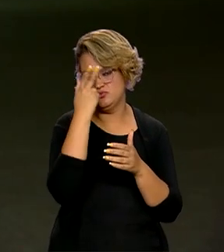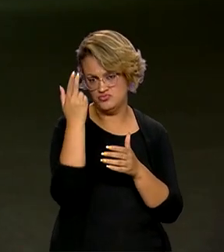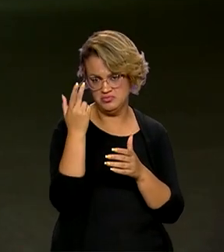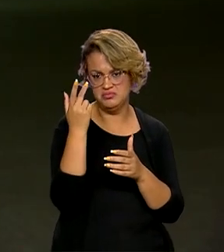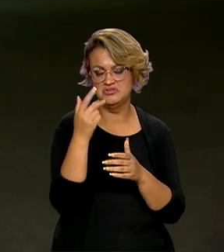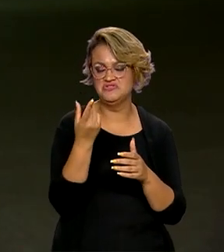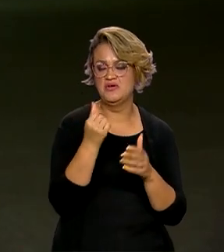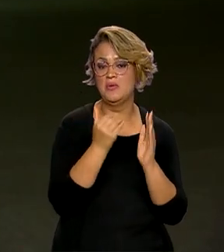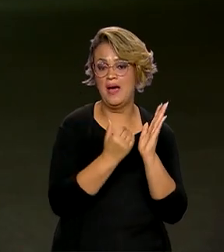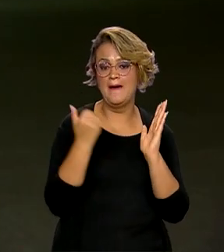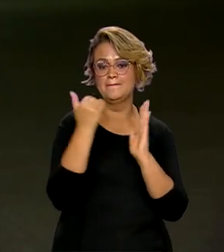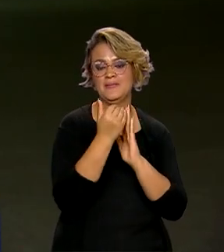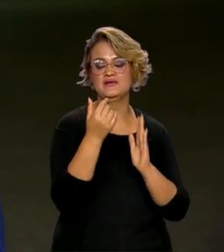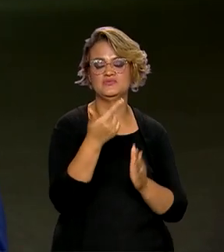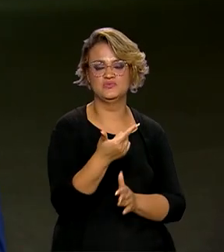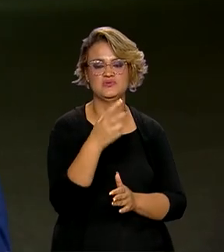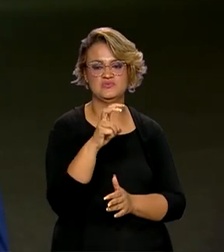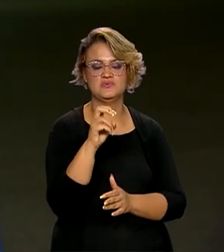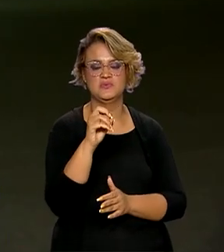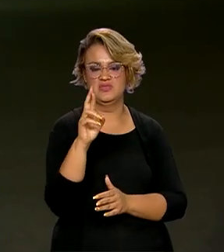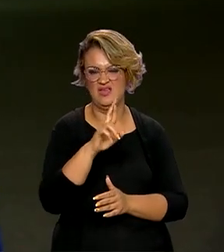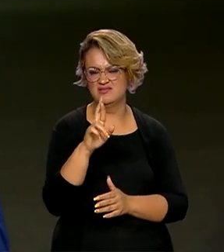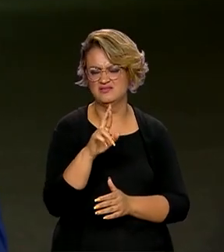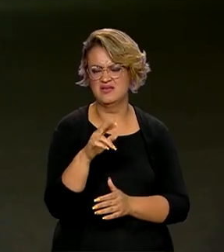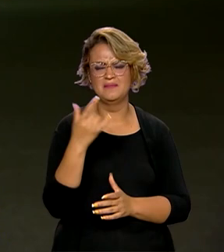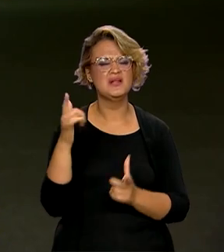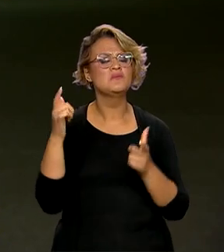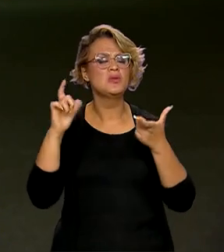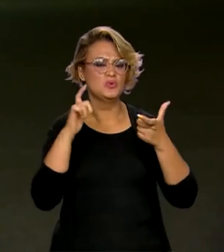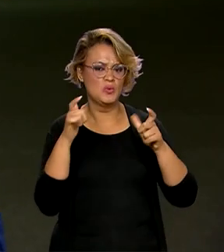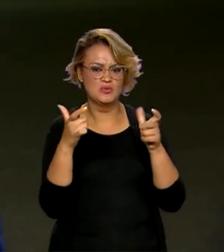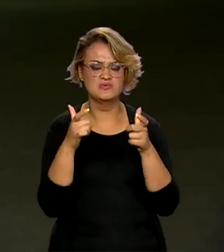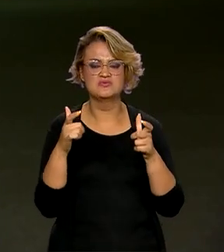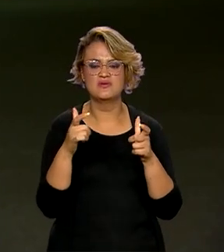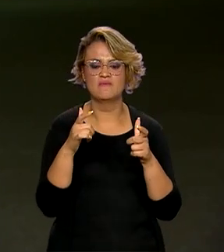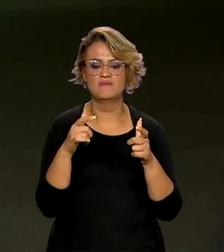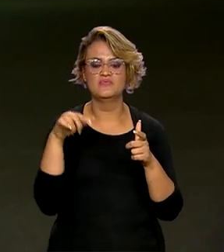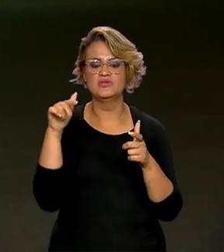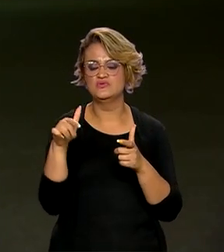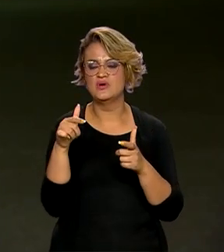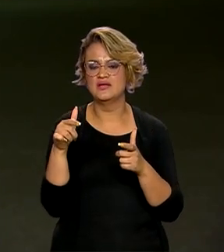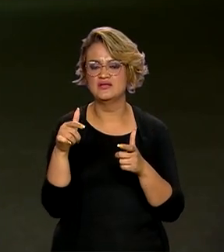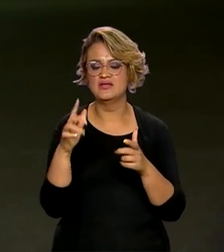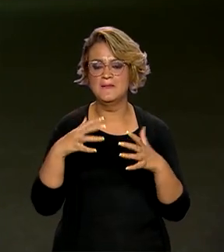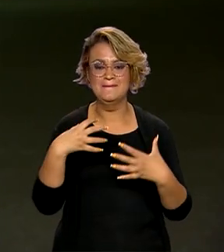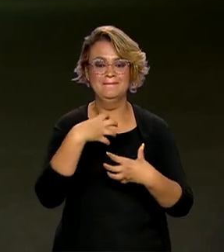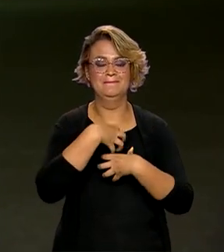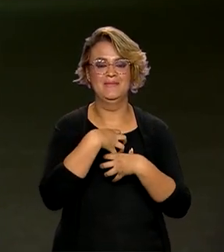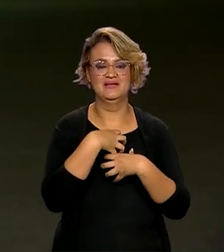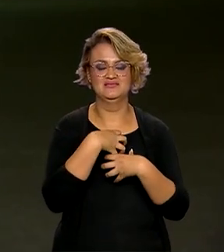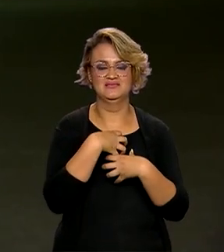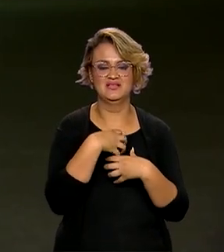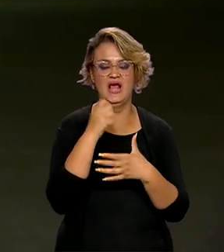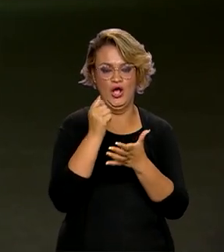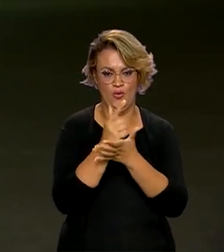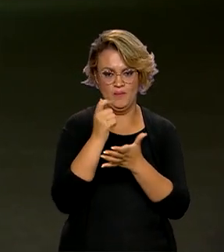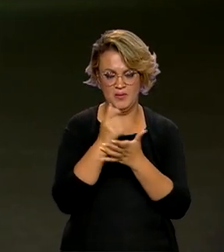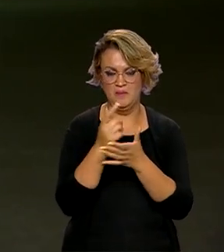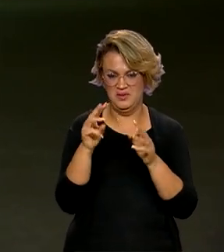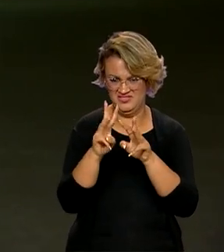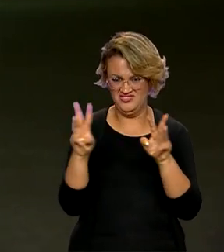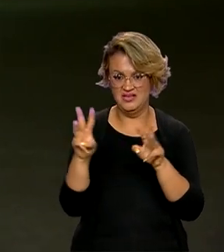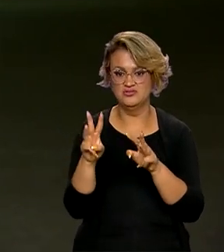de valor acima de 50 dólares. Só para se ter uma ideia da dimensão do quanto isso impacta no consumo dos sites